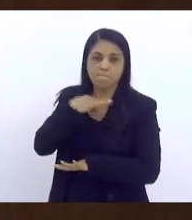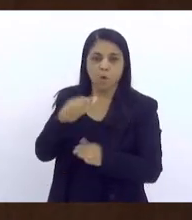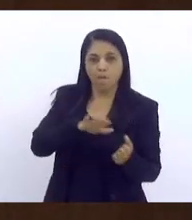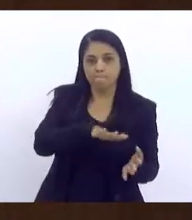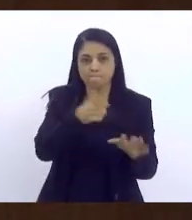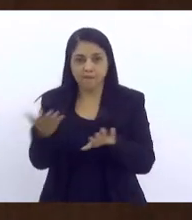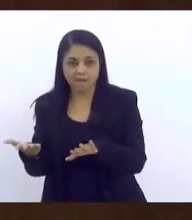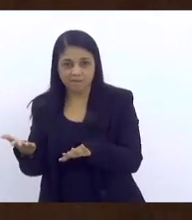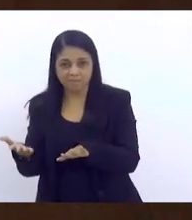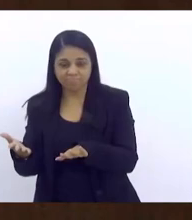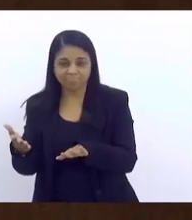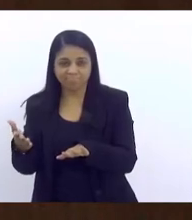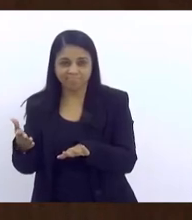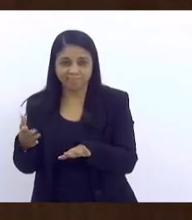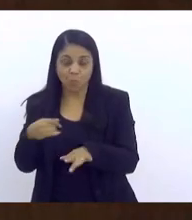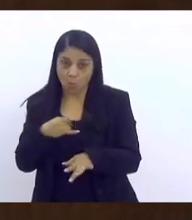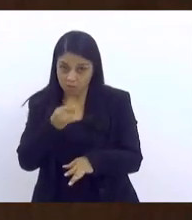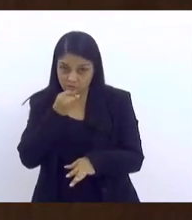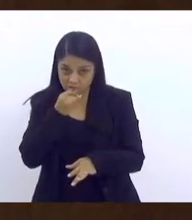ninguém foi no enterro dele.